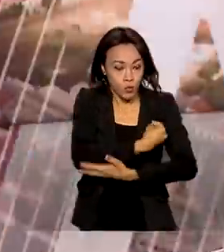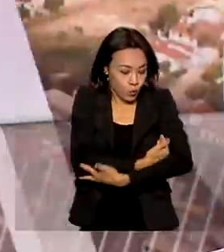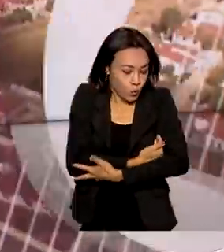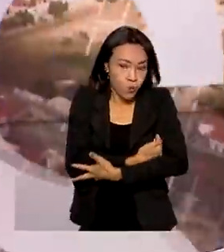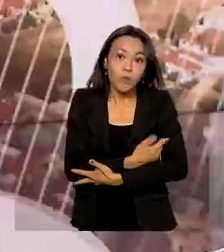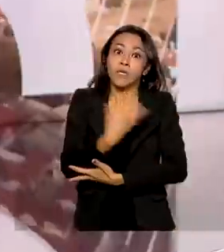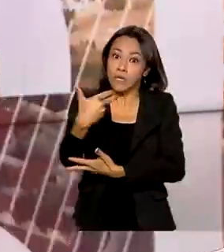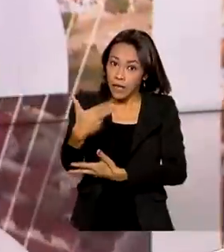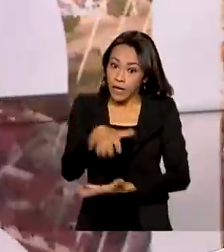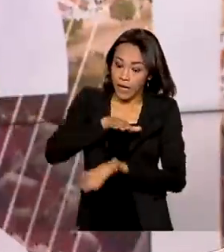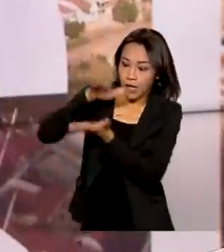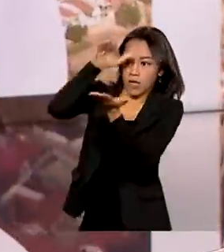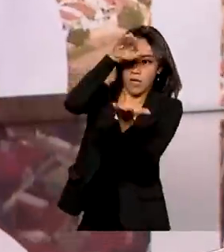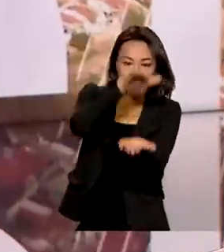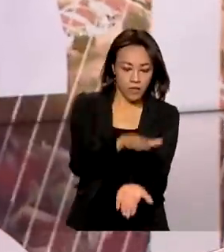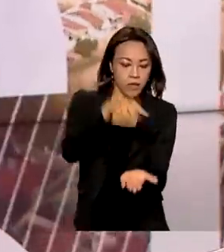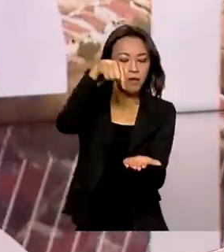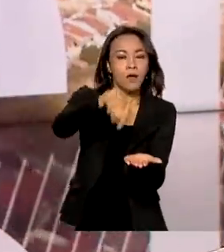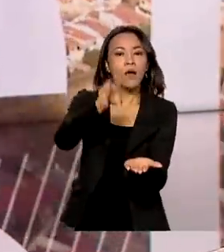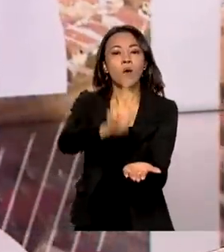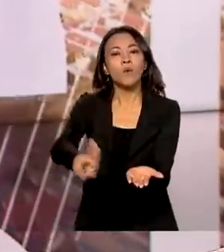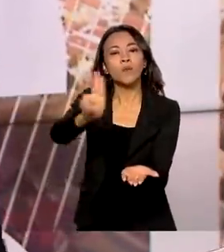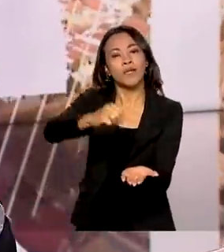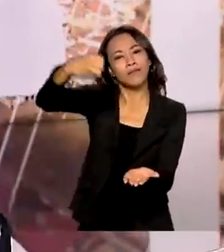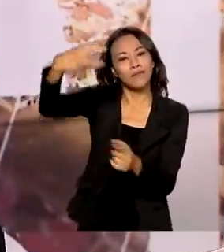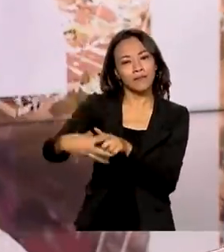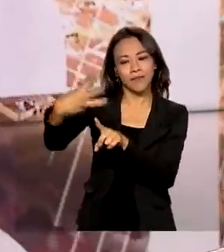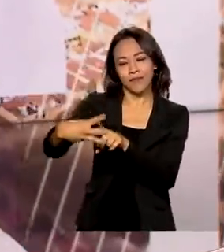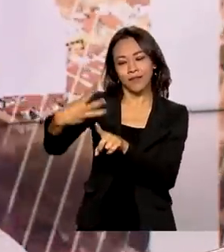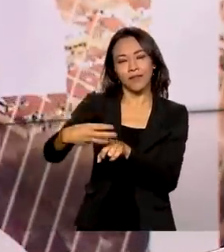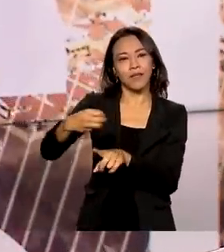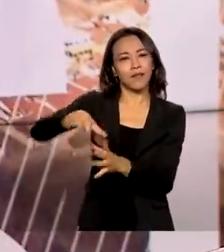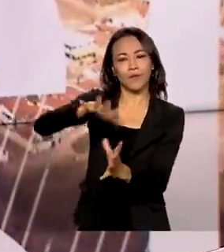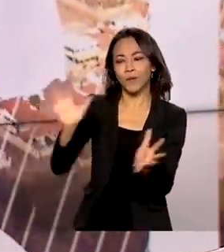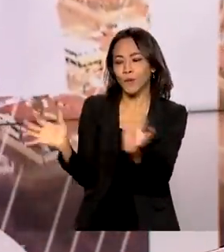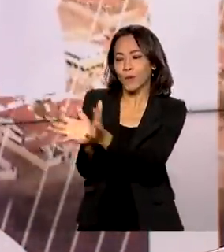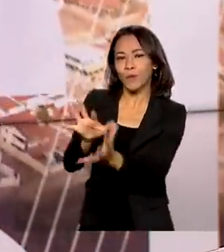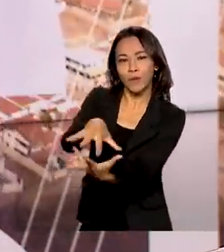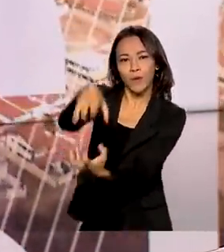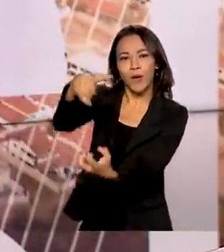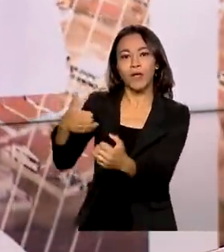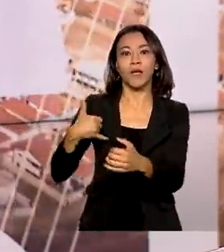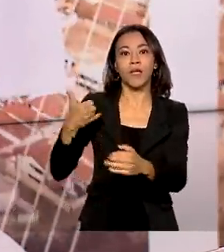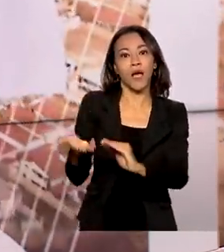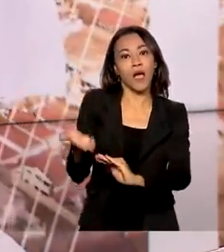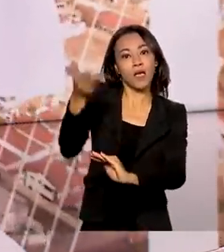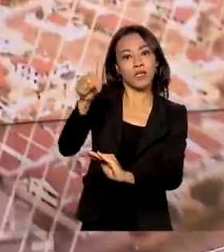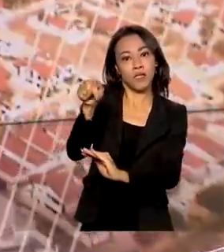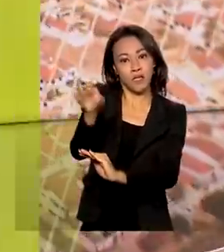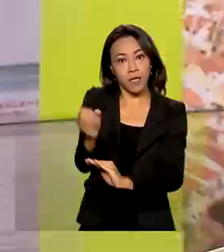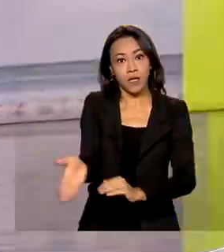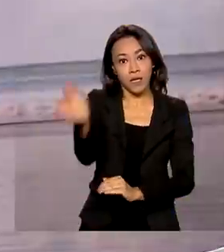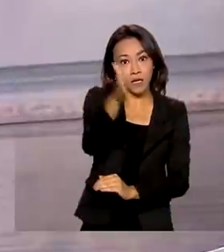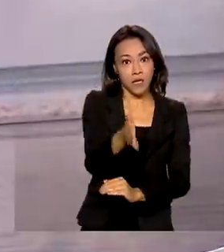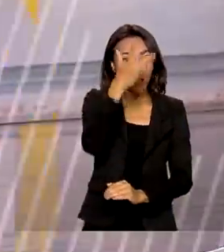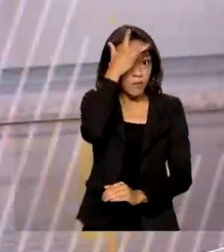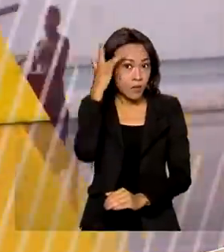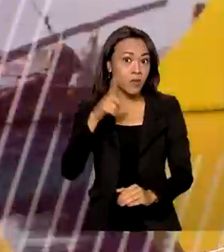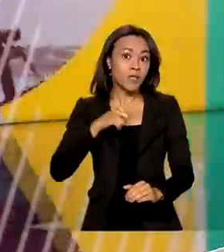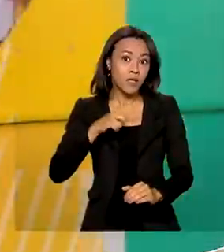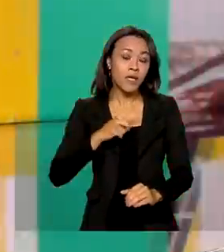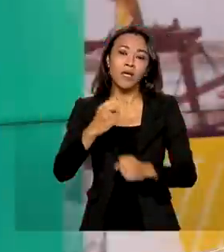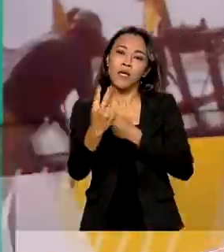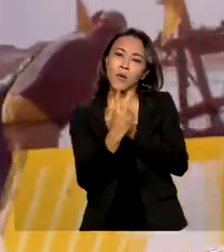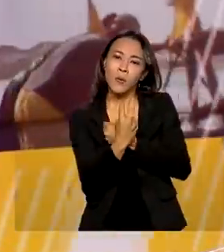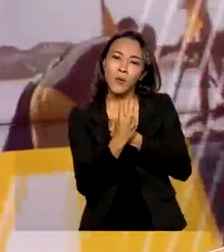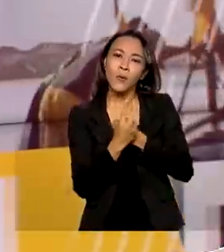remessa também será destinada para a aplicação da terceira dose em idosos acima de 70 anos e pessoas imunossuprimidas e